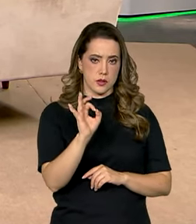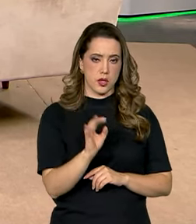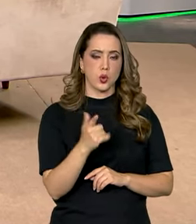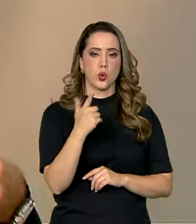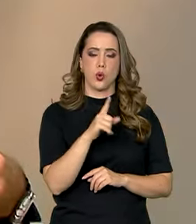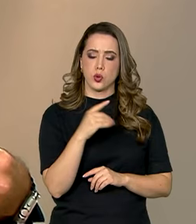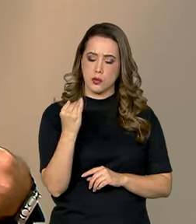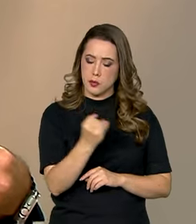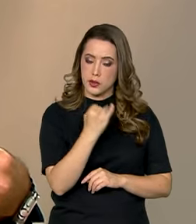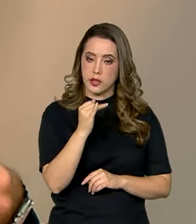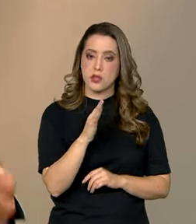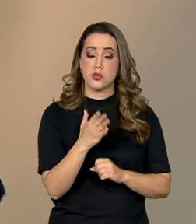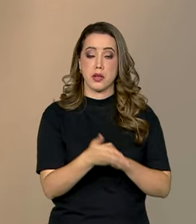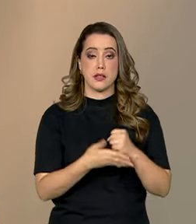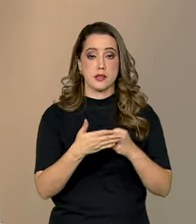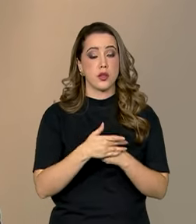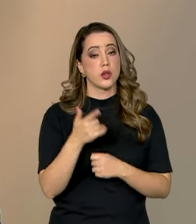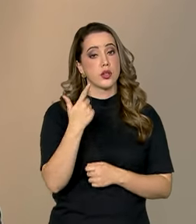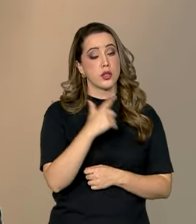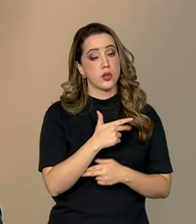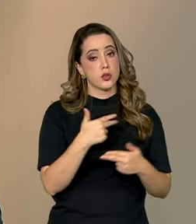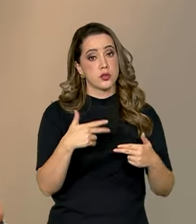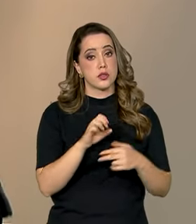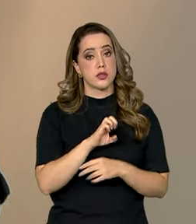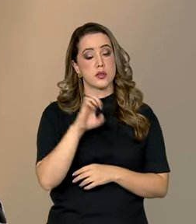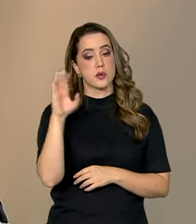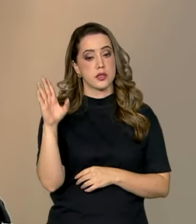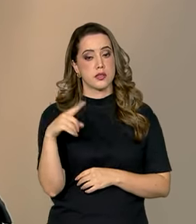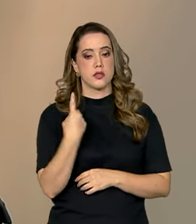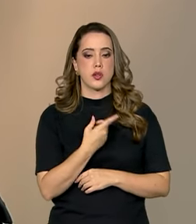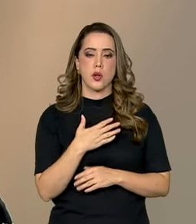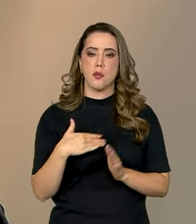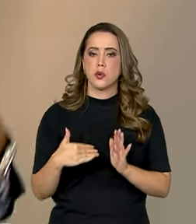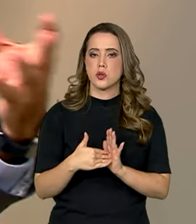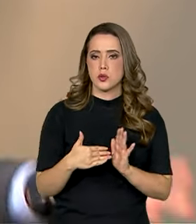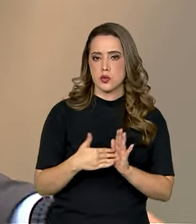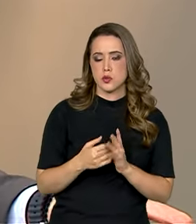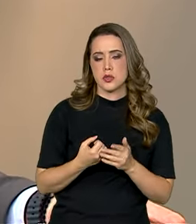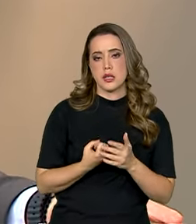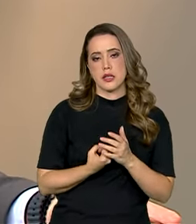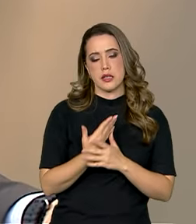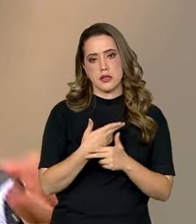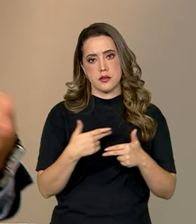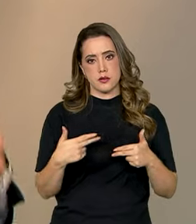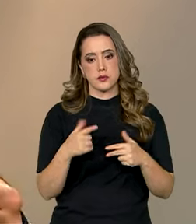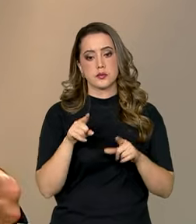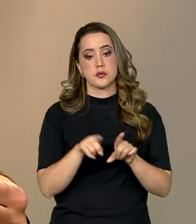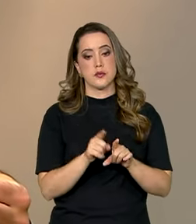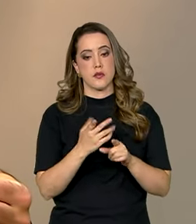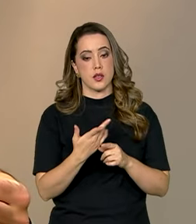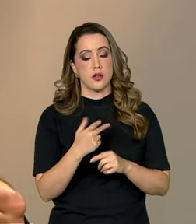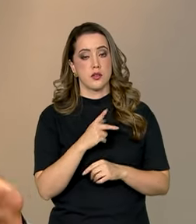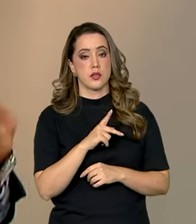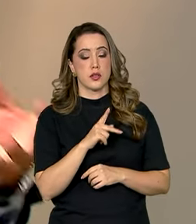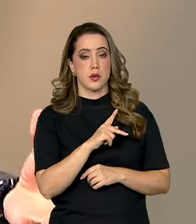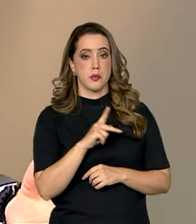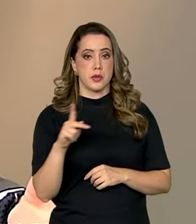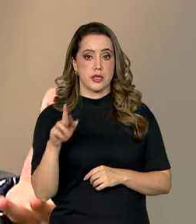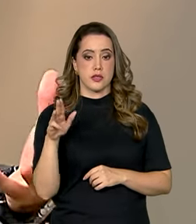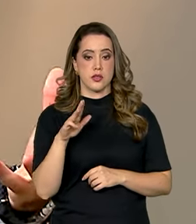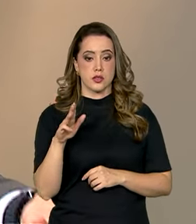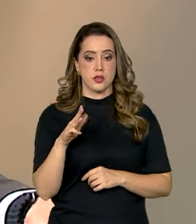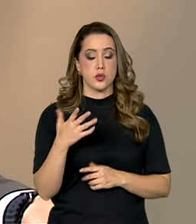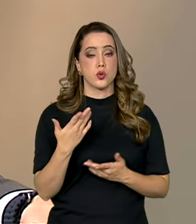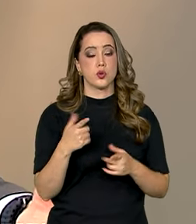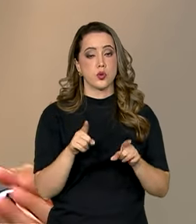estratégico. E um pilar fundamental é a exportação que nós falamos e, por último, da produtividade. O governo do presidente Lula, liderado pelo vice-presidente Alckmin, acabou de